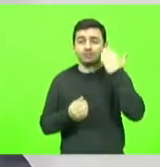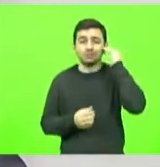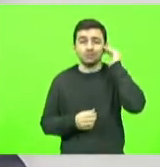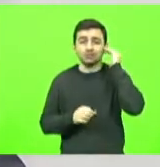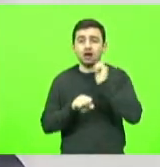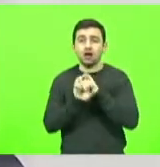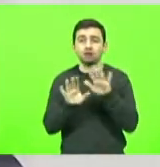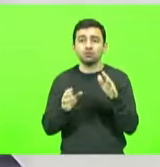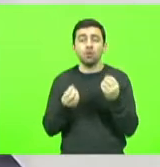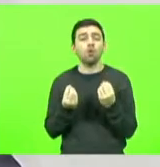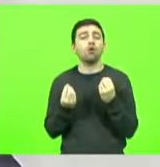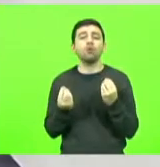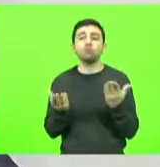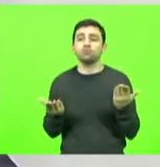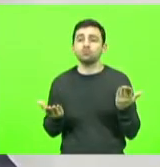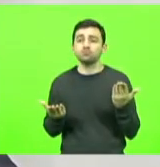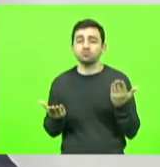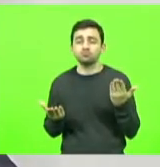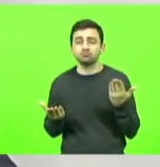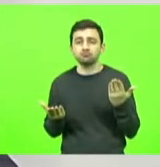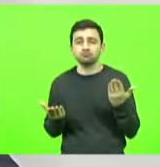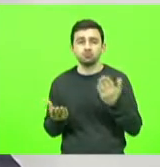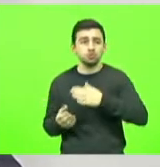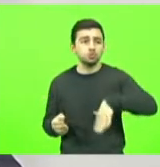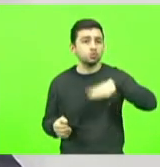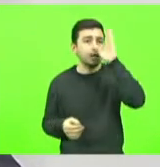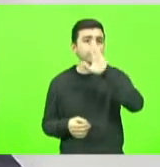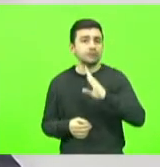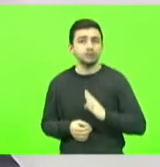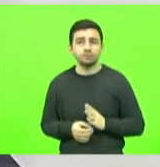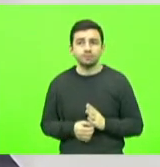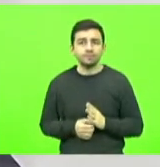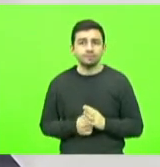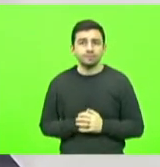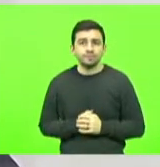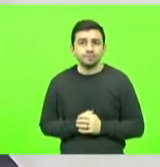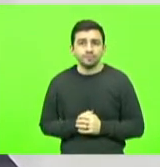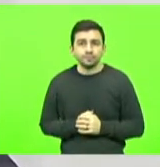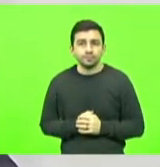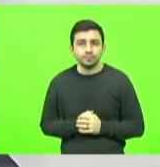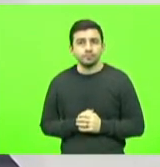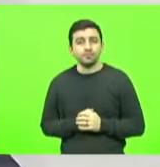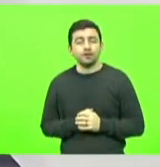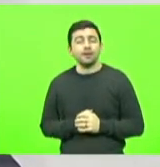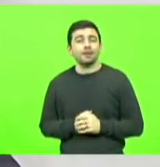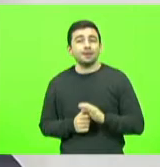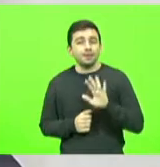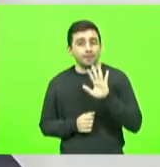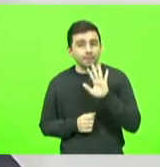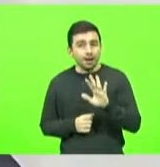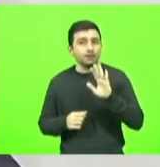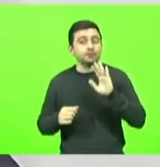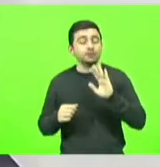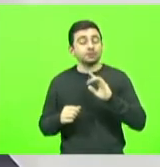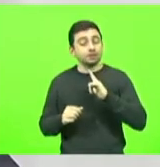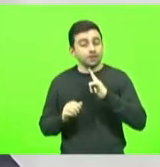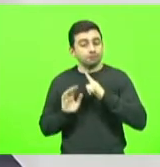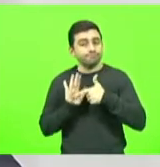porquê dessa situação no Brasil. Mas uma das coisas que reflete,